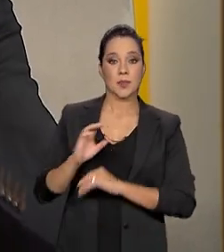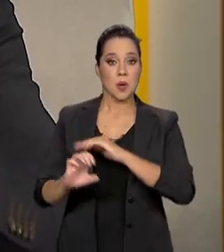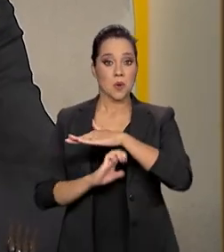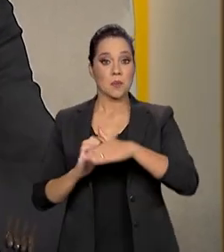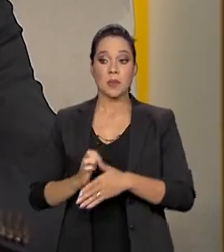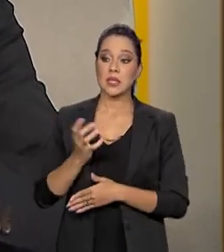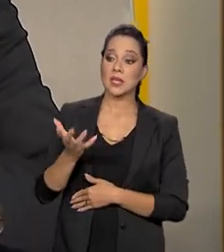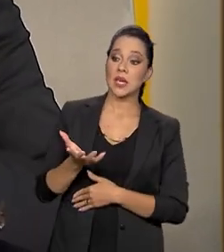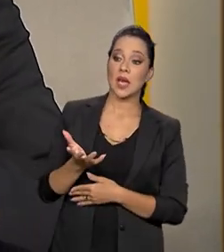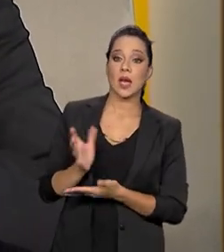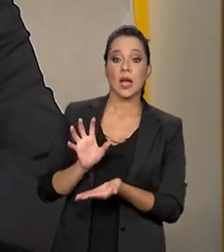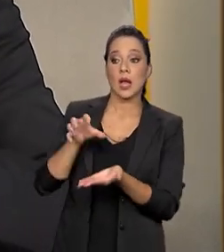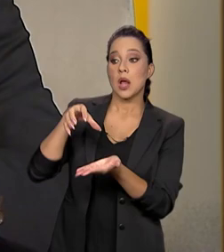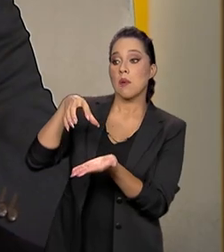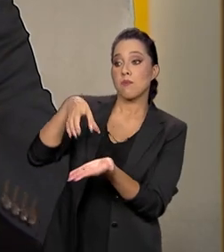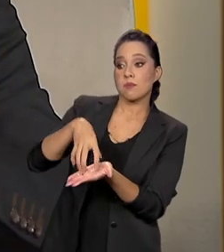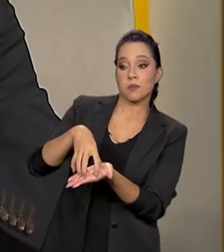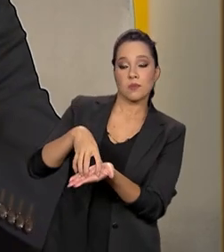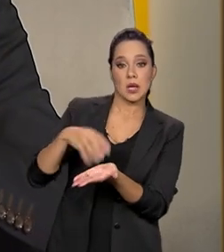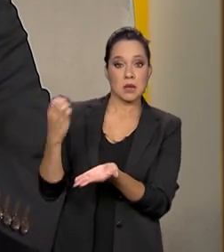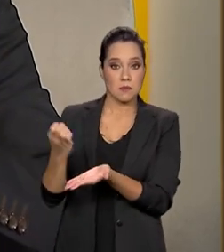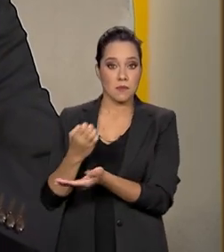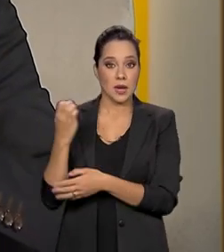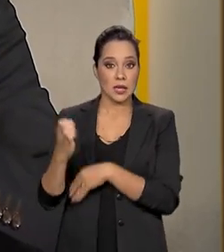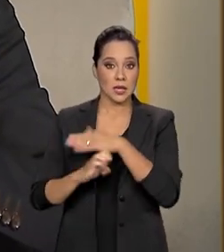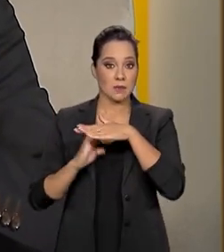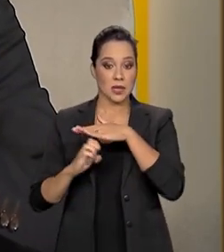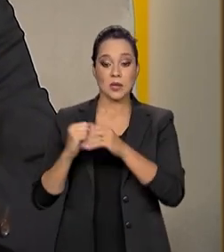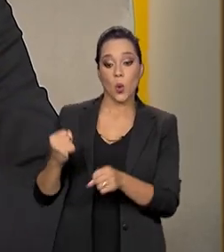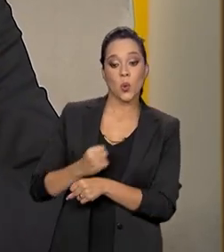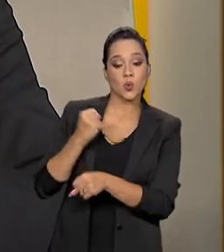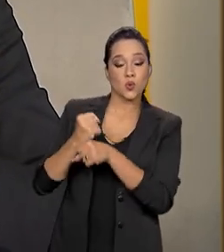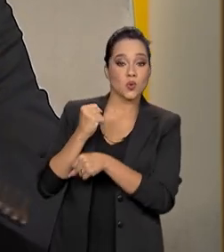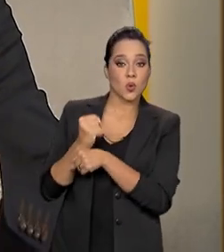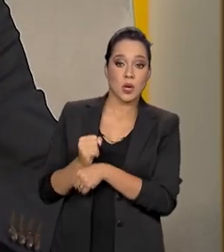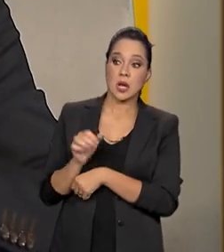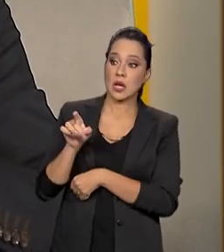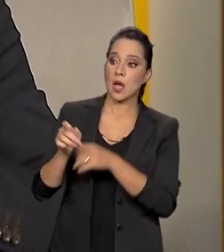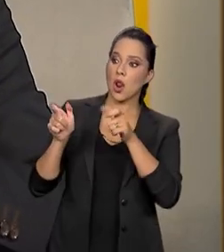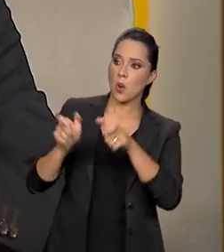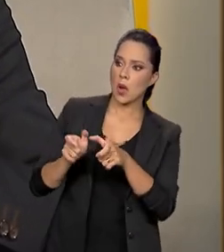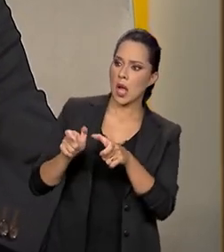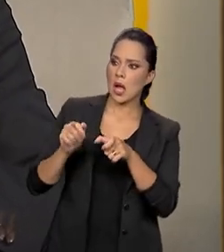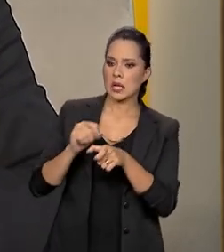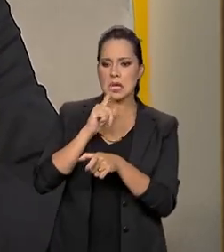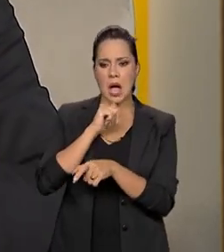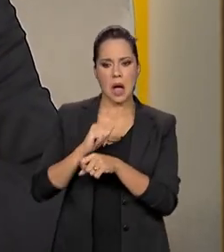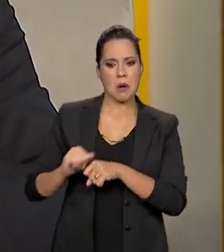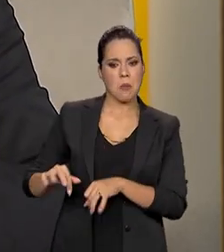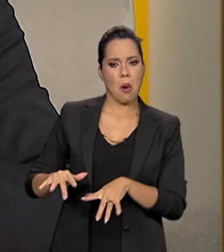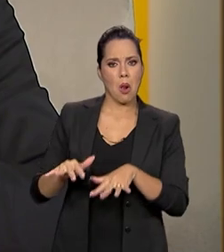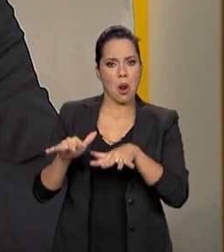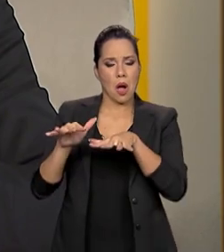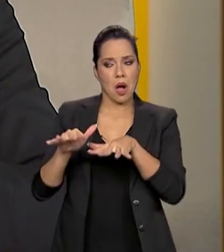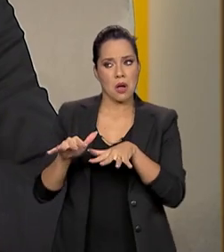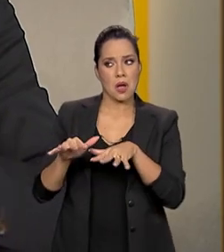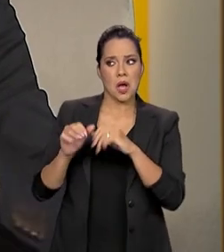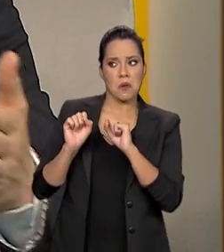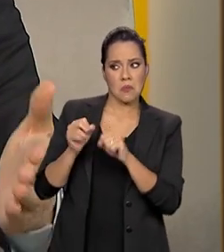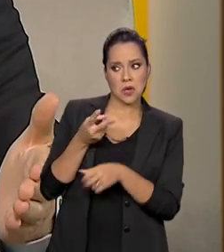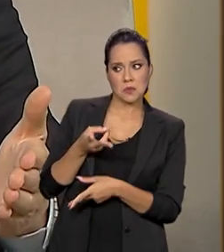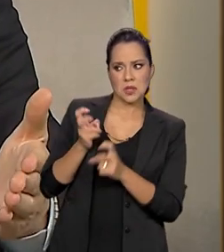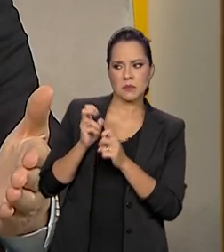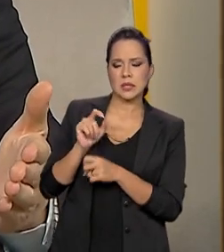quer colocar a sua empresa em algum local onde vai ter grandes inundações e aí ela pode prospectar.